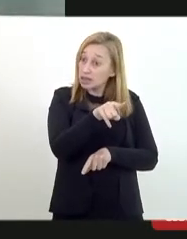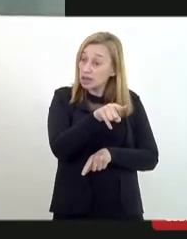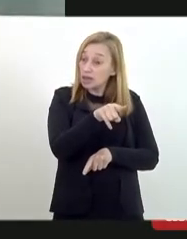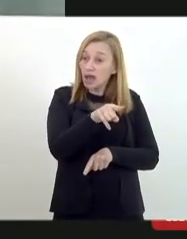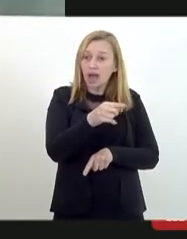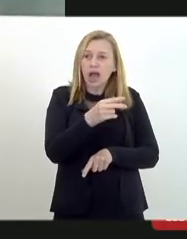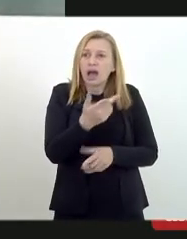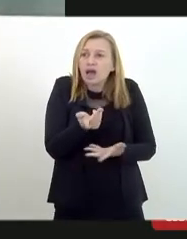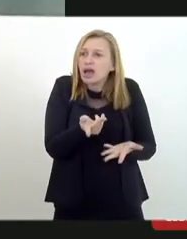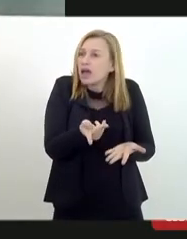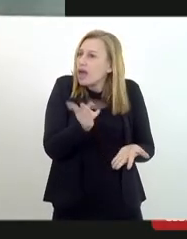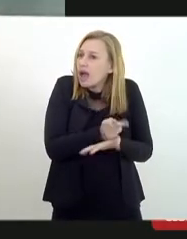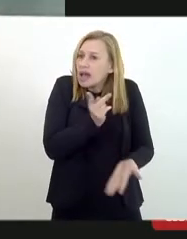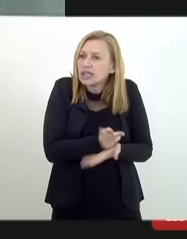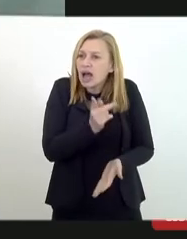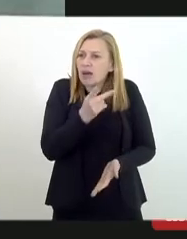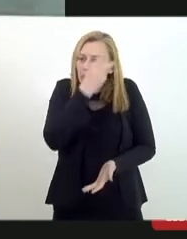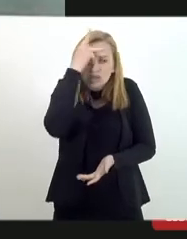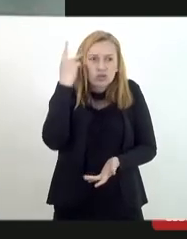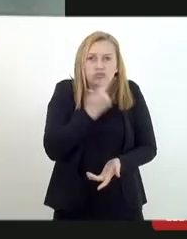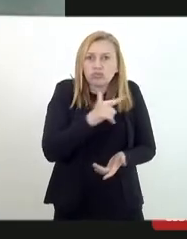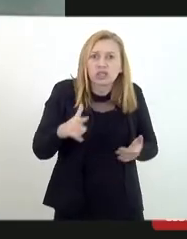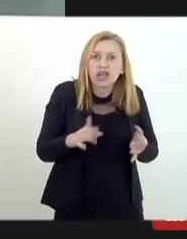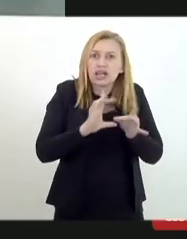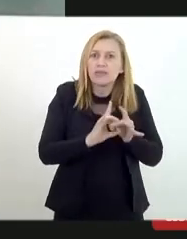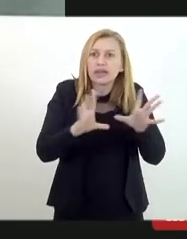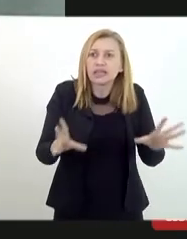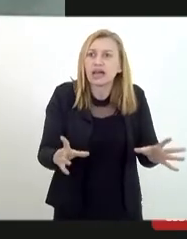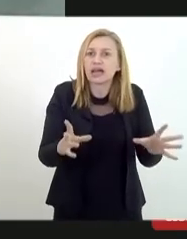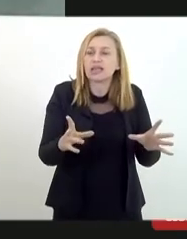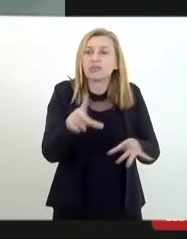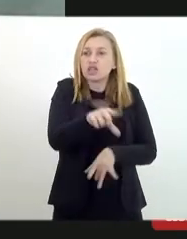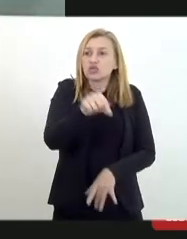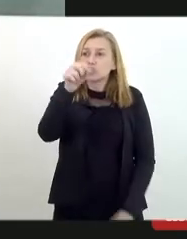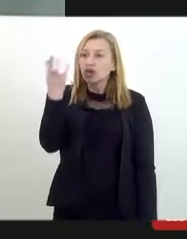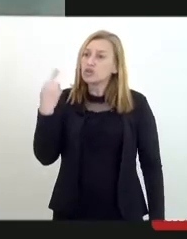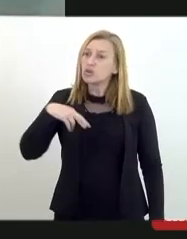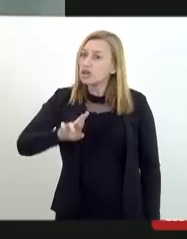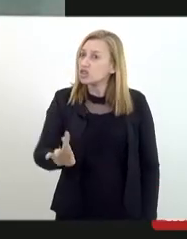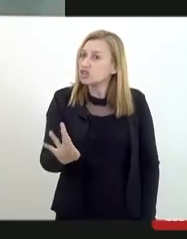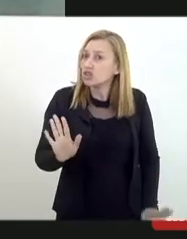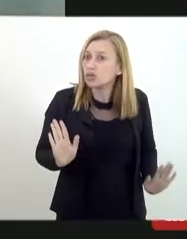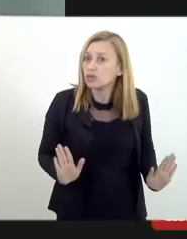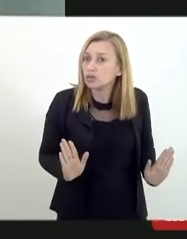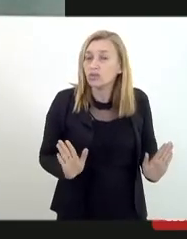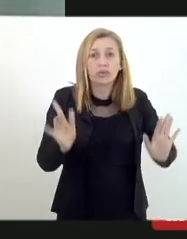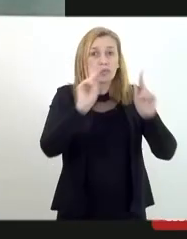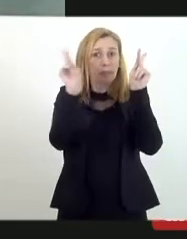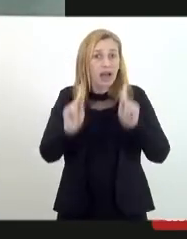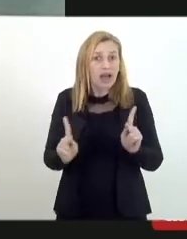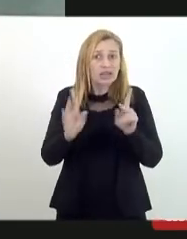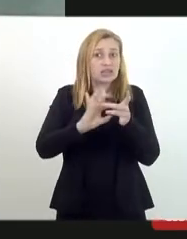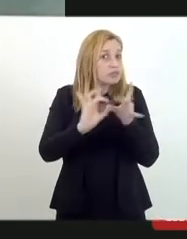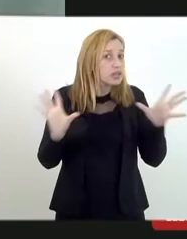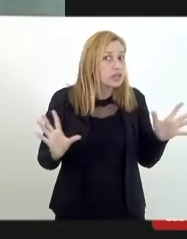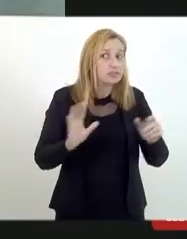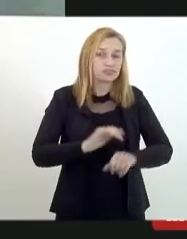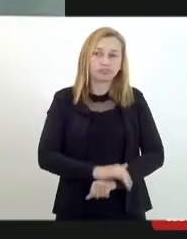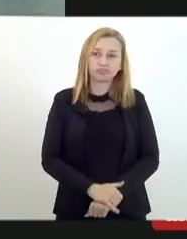liberdade para poder proferir sua religião, exercer sua religião com paz e liberdade.